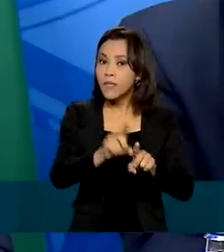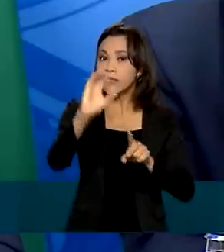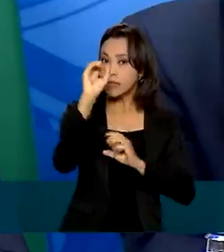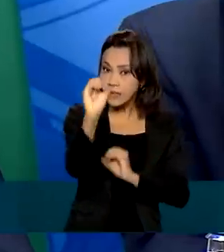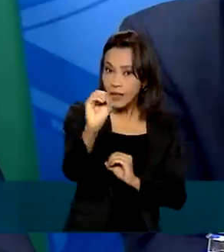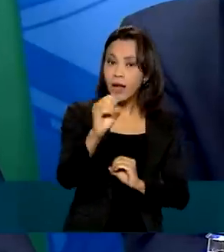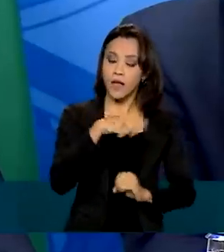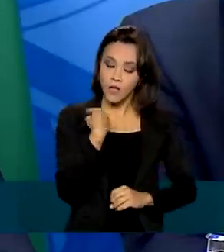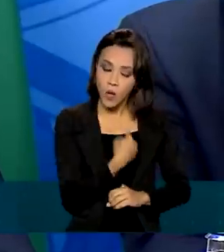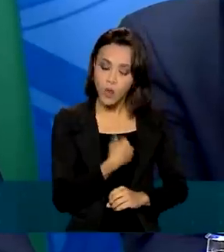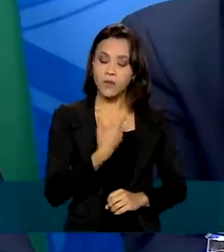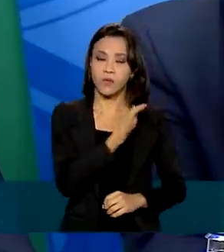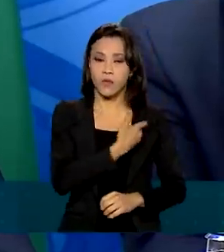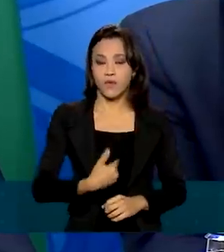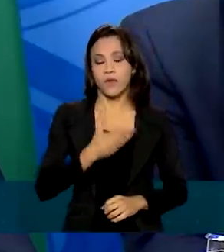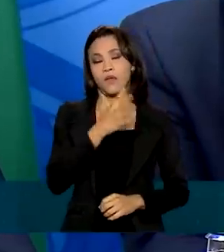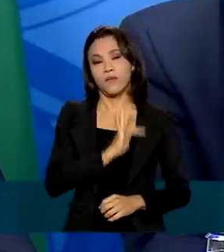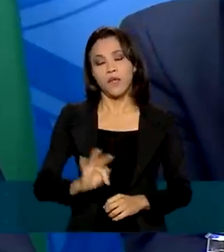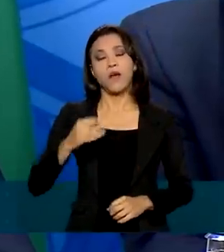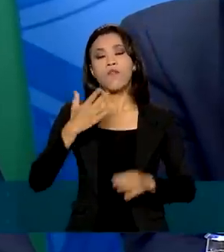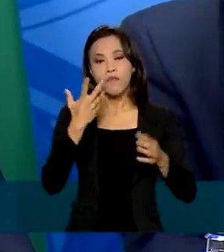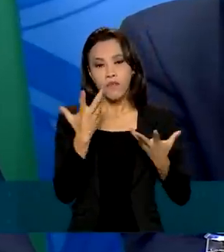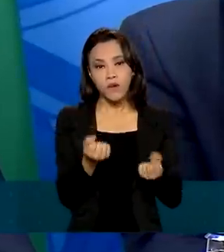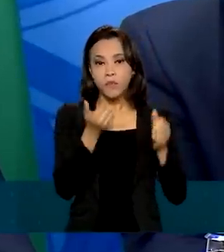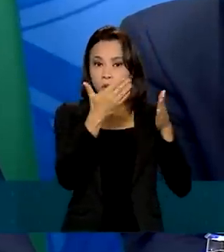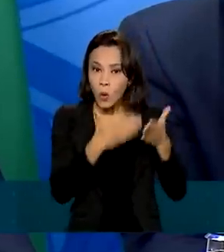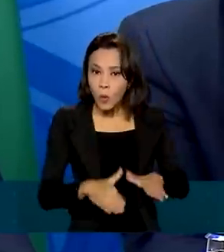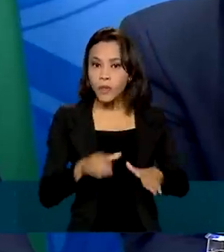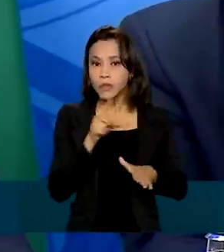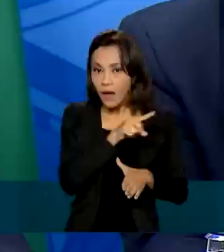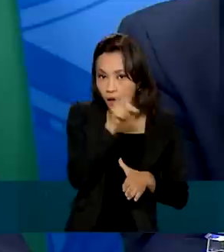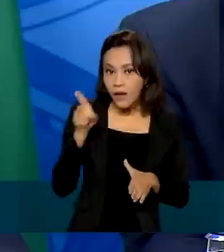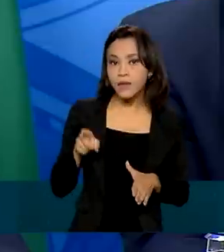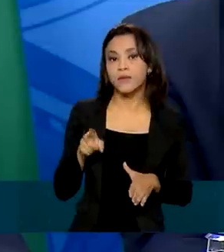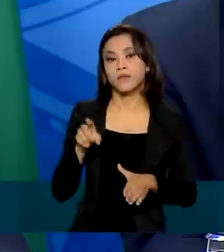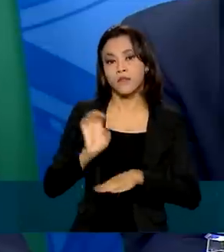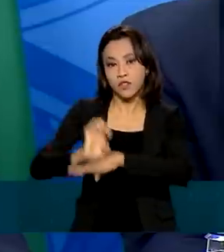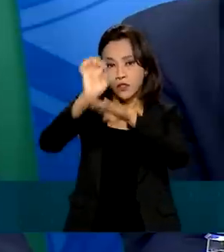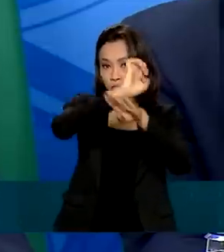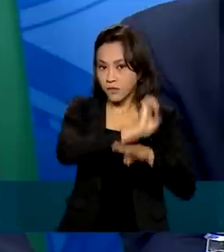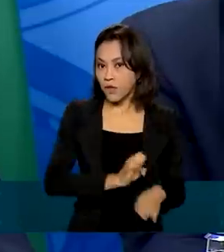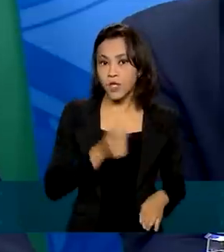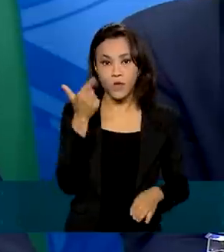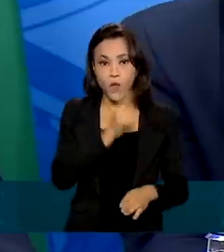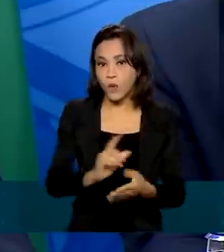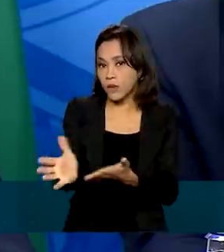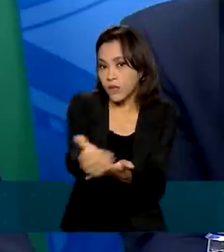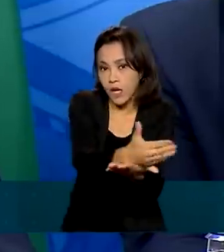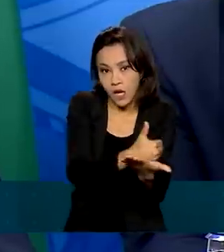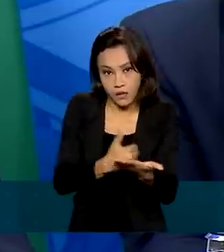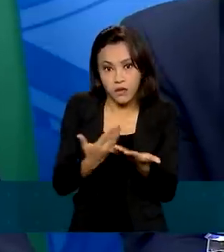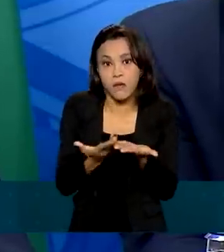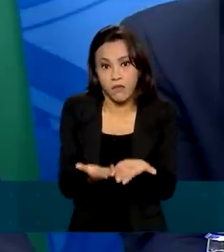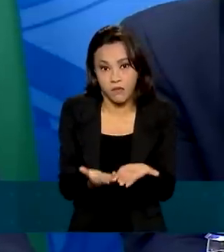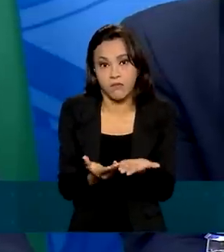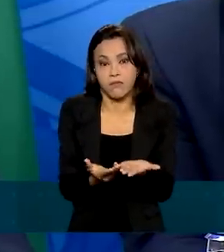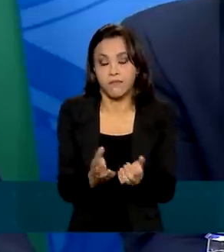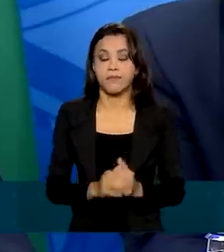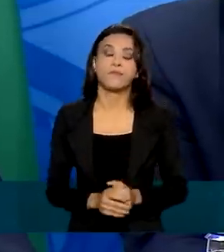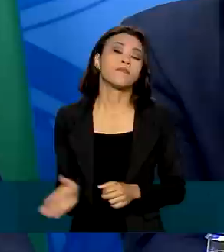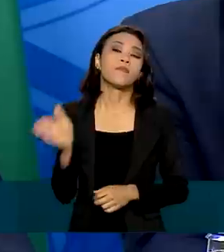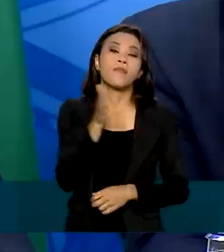ressarciremos aos senhores governadores o eles deixarão de arrecadar. Também na gasolina